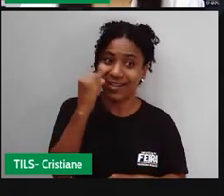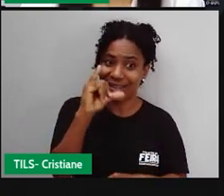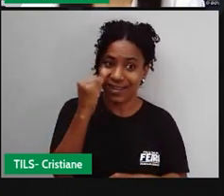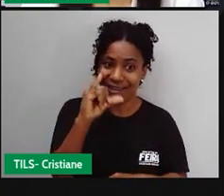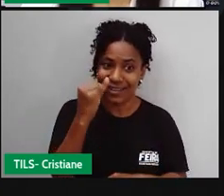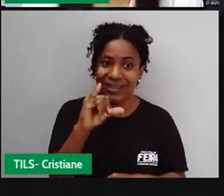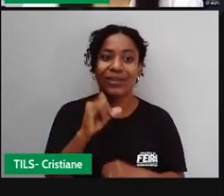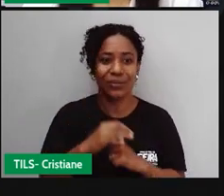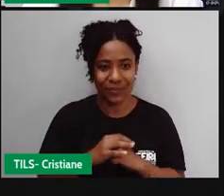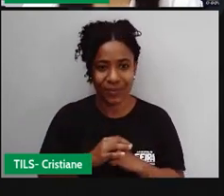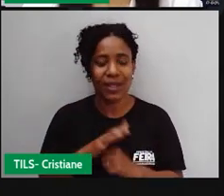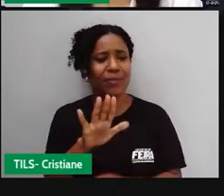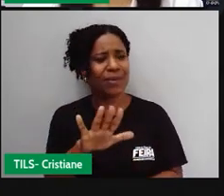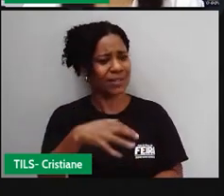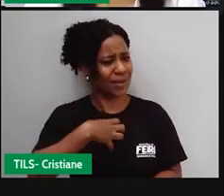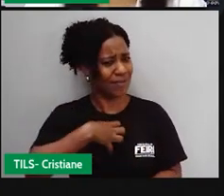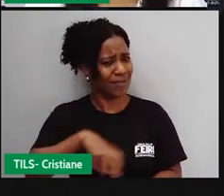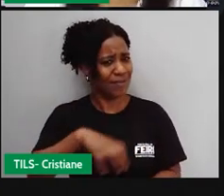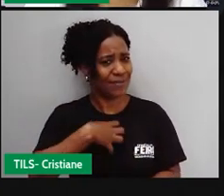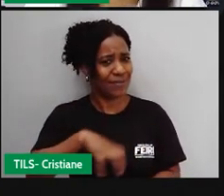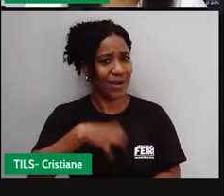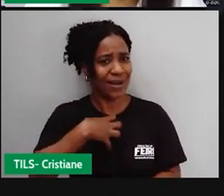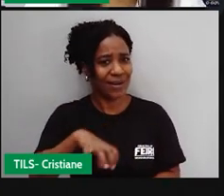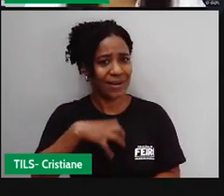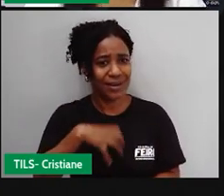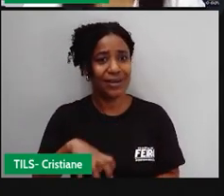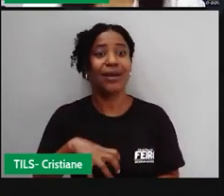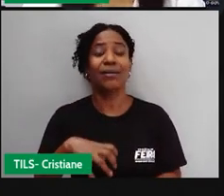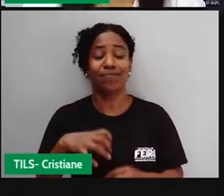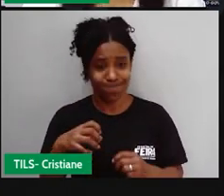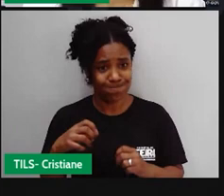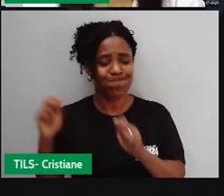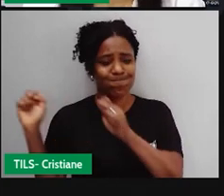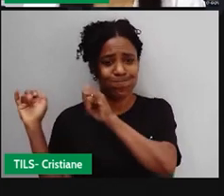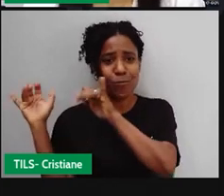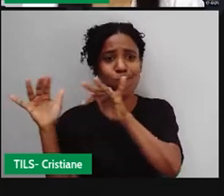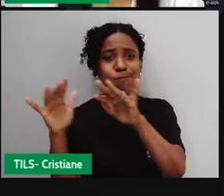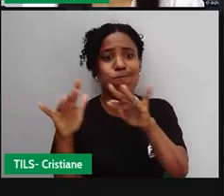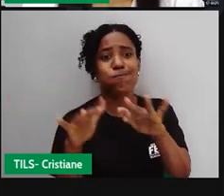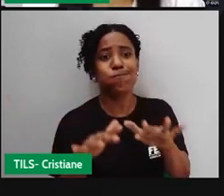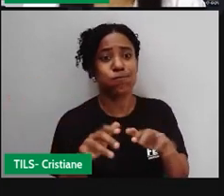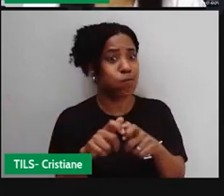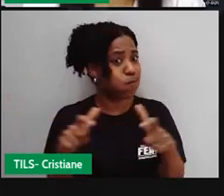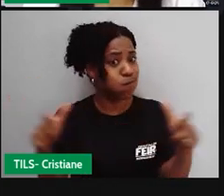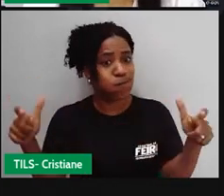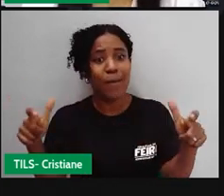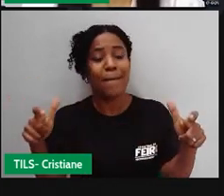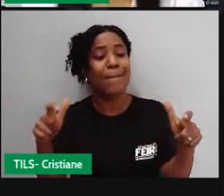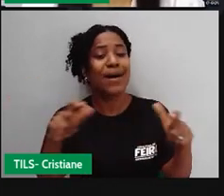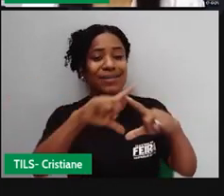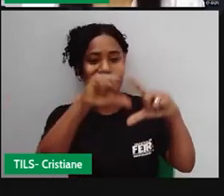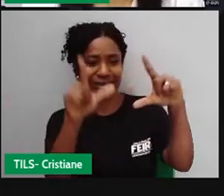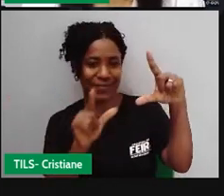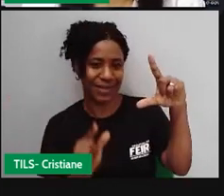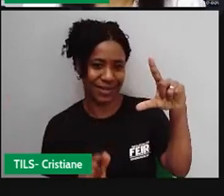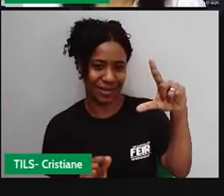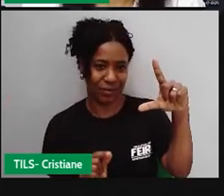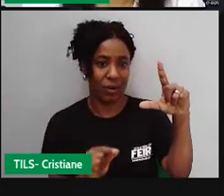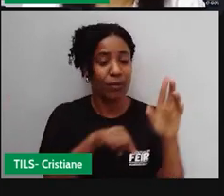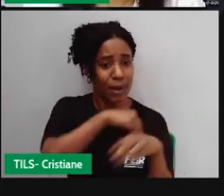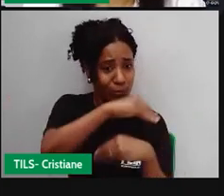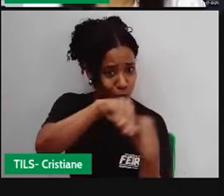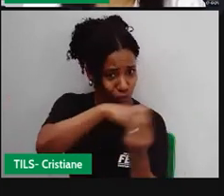concentração, né? De africanos muito grande, mas tem também essa mistura entre essas três